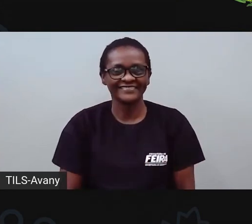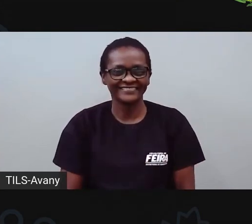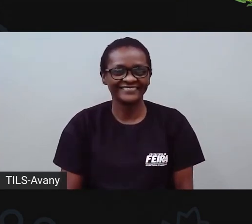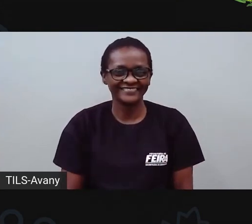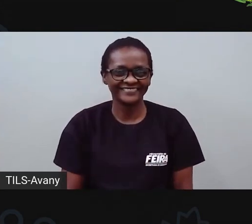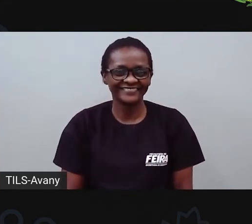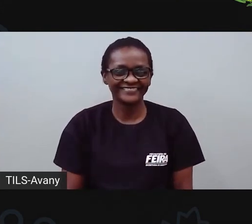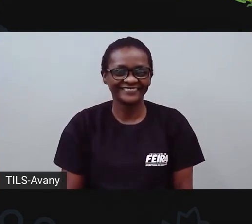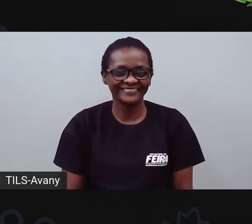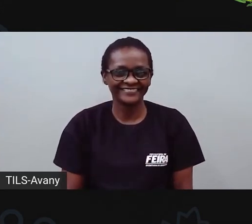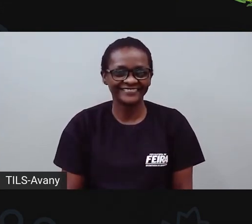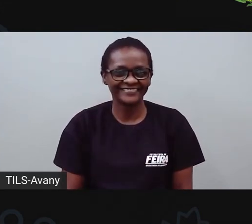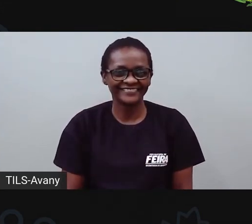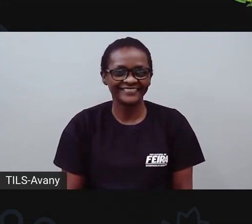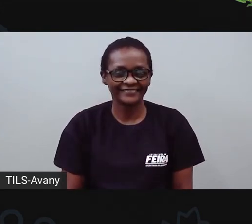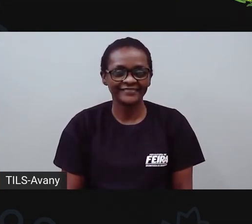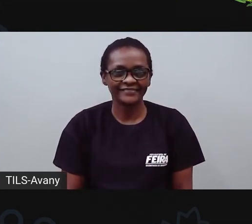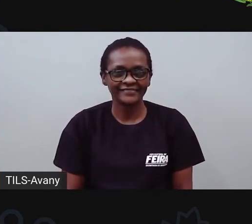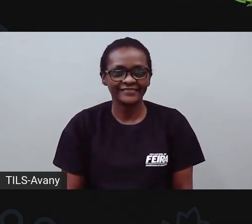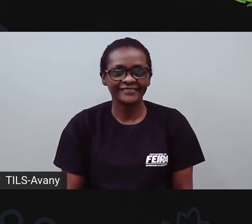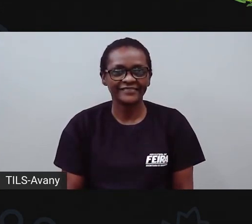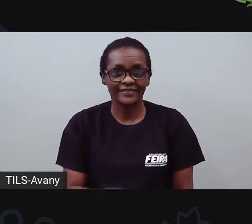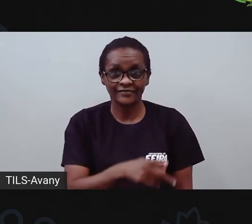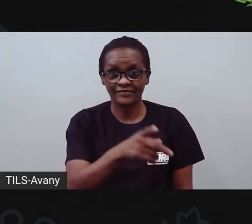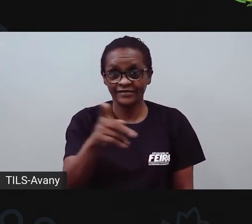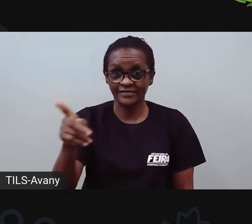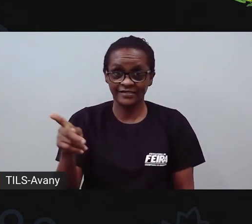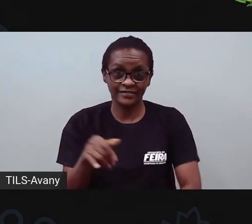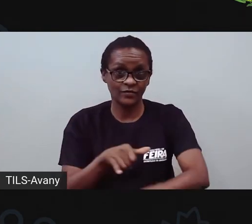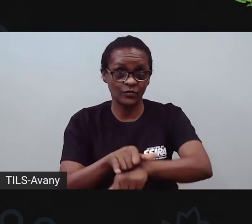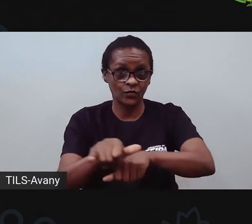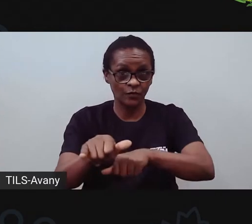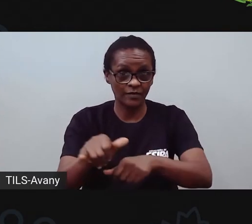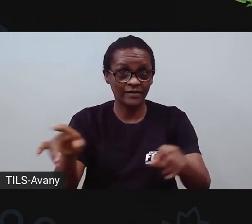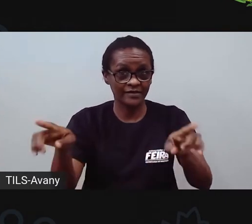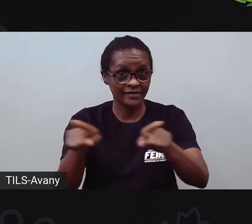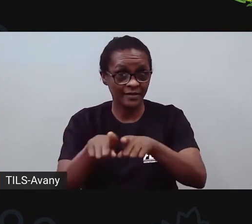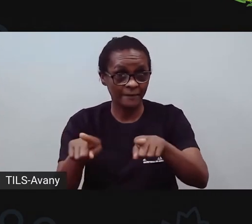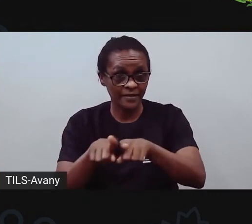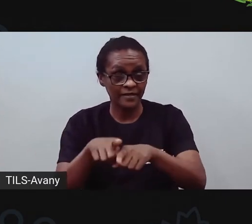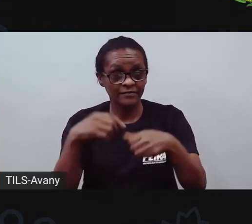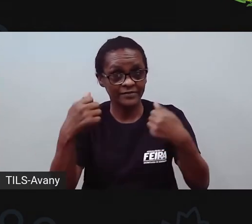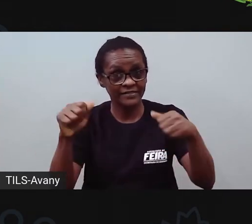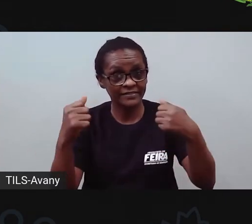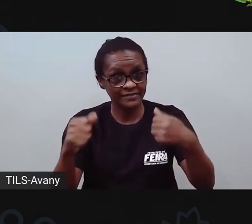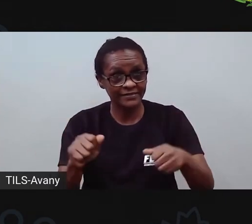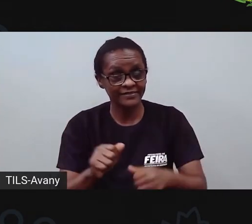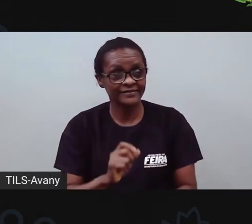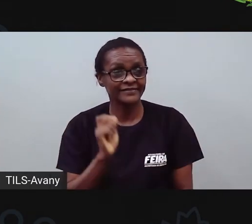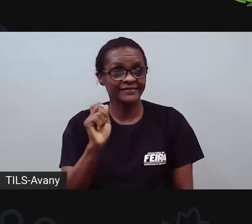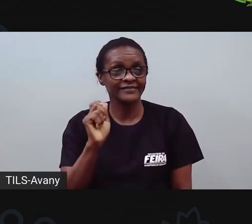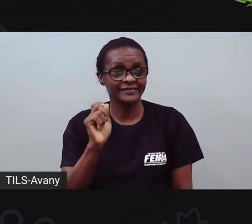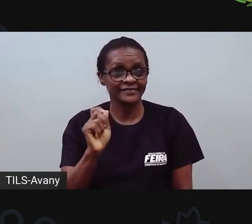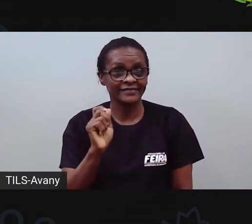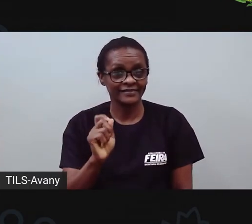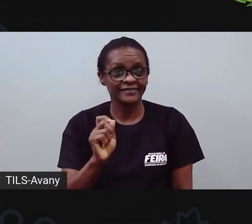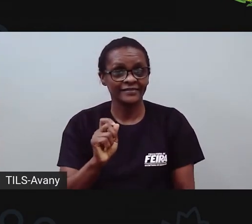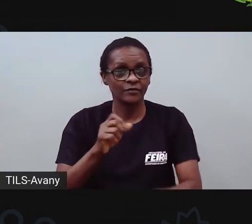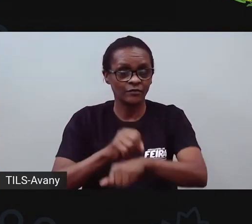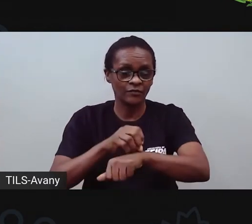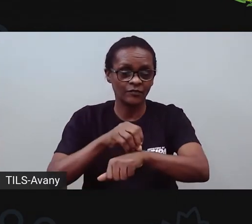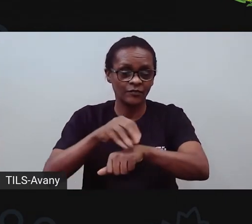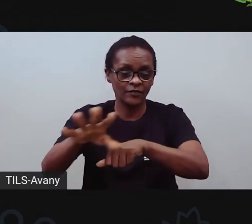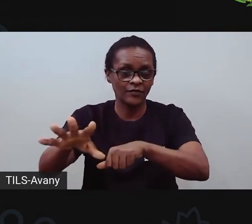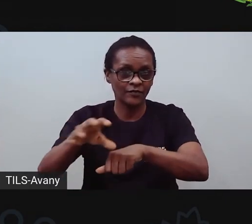Maravilhosas! E quem tá aí nos acompanhando no YouTube, né? Aproveita que já tá no YouTube, faz o quê? Curte, comenta